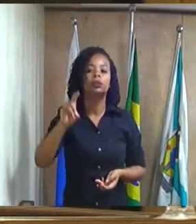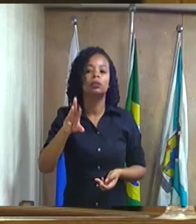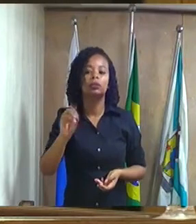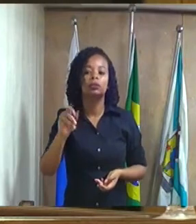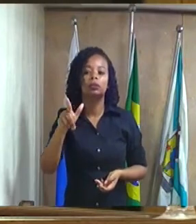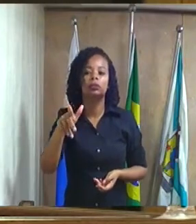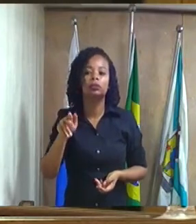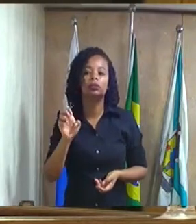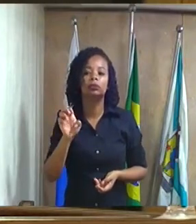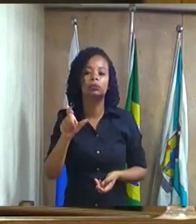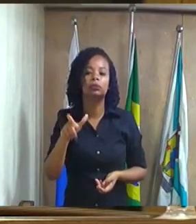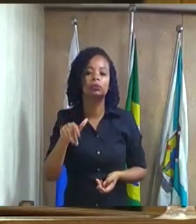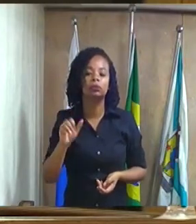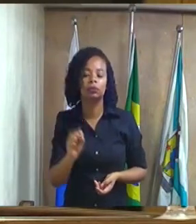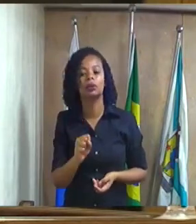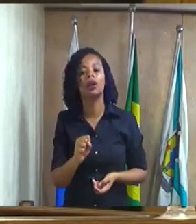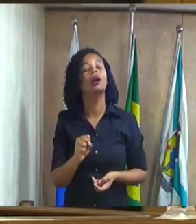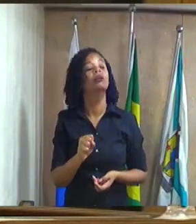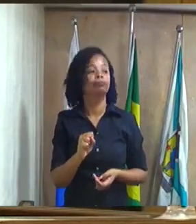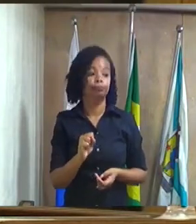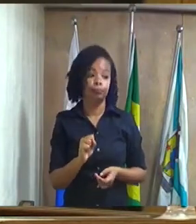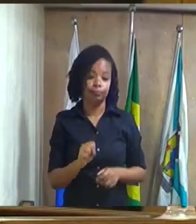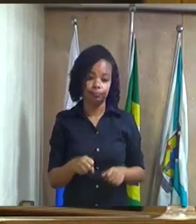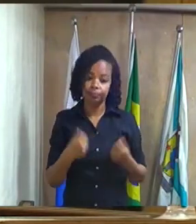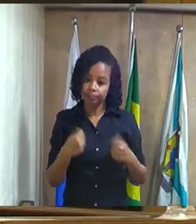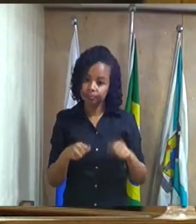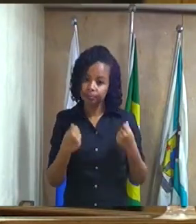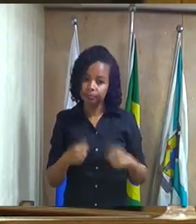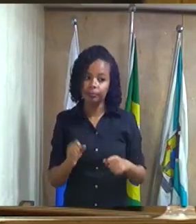vereador olha nós temos que sim